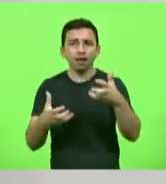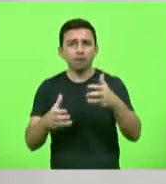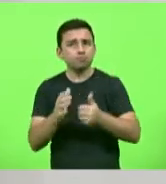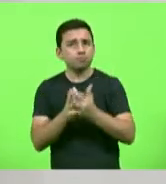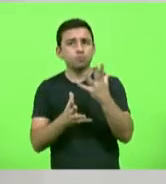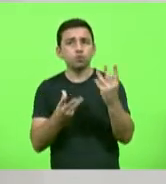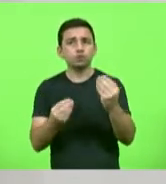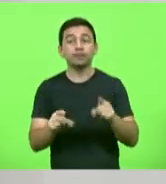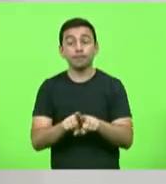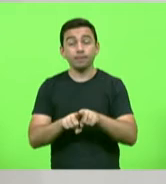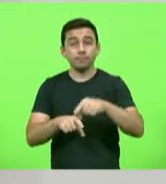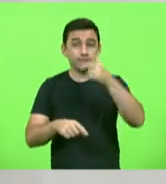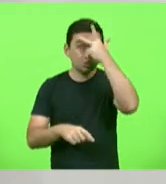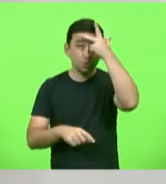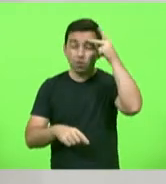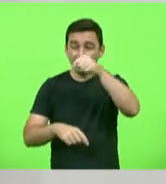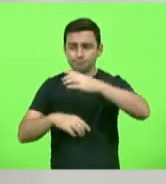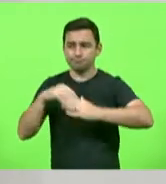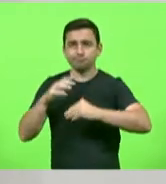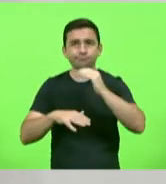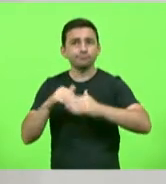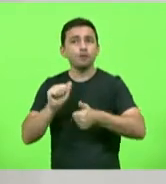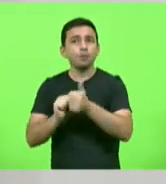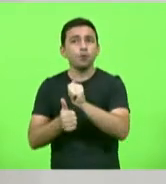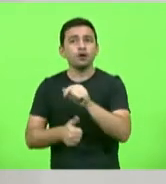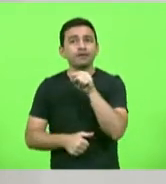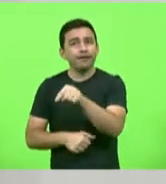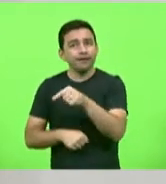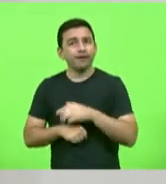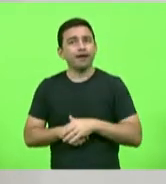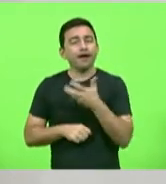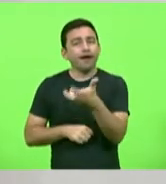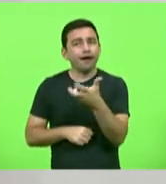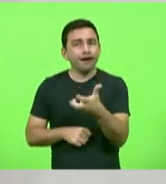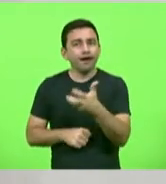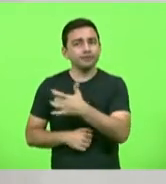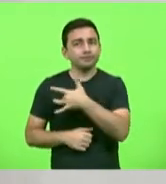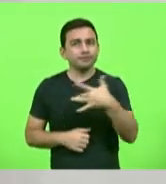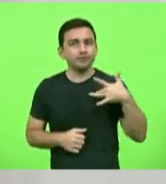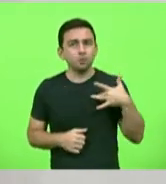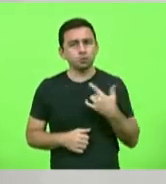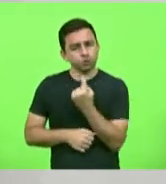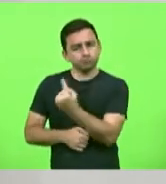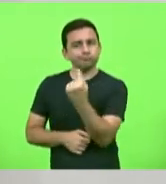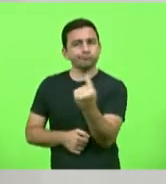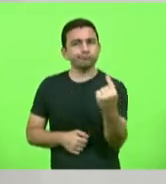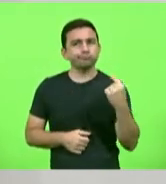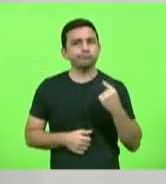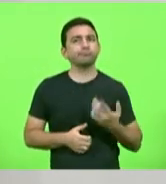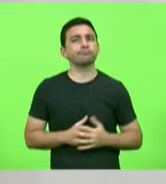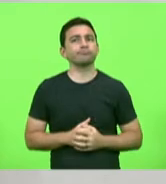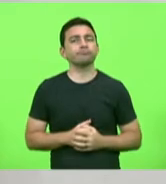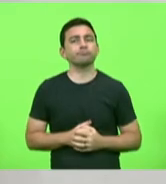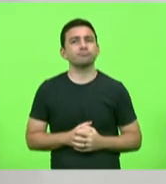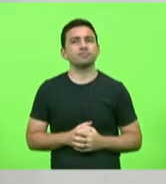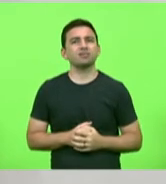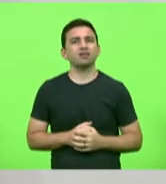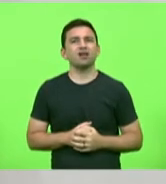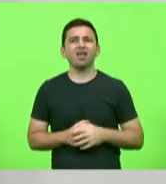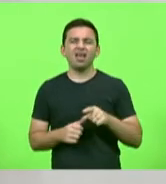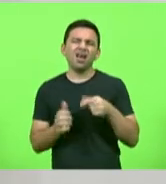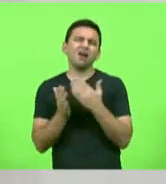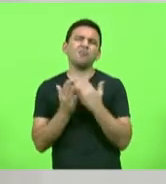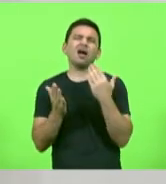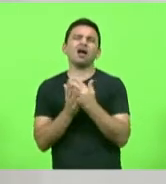praticante de esporte, pela pessoa que quer ter saúde individual. É mais do que jogar